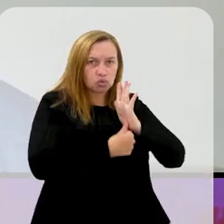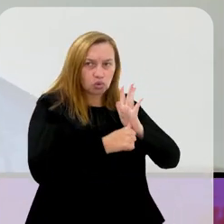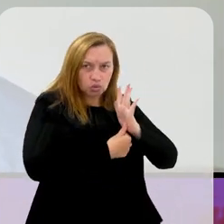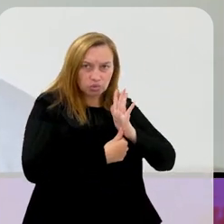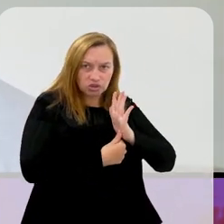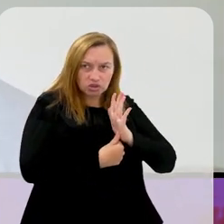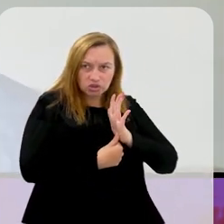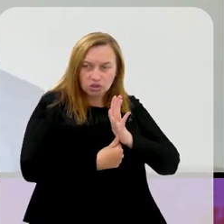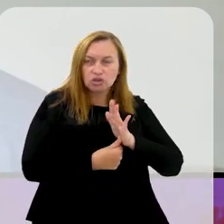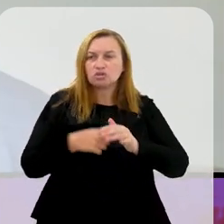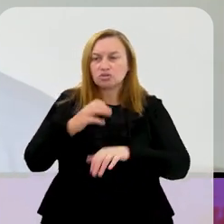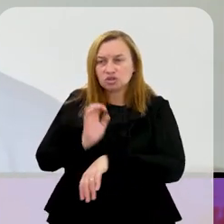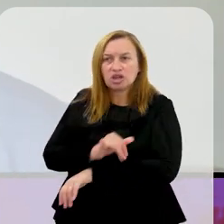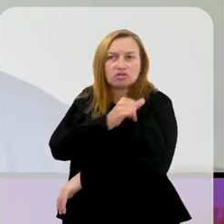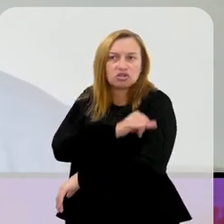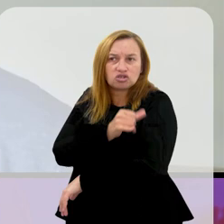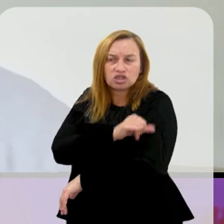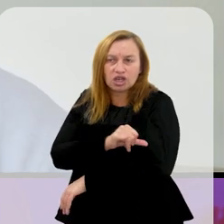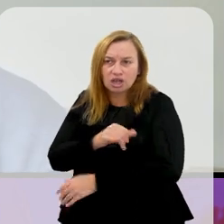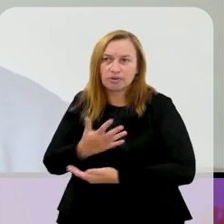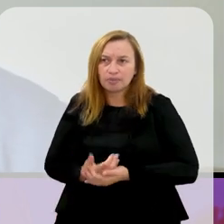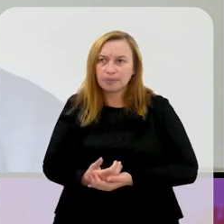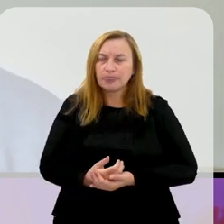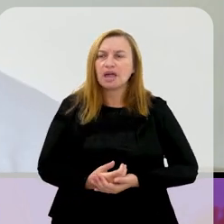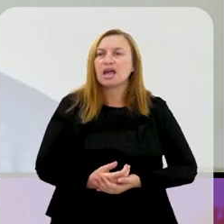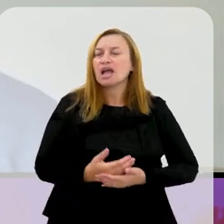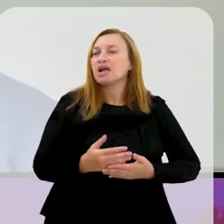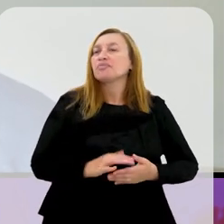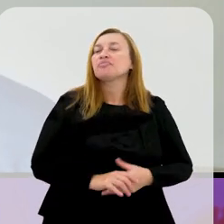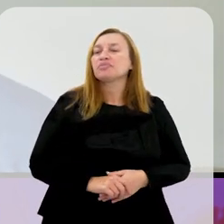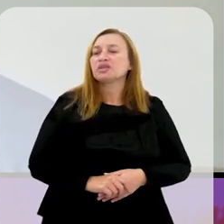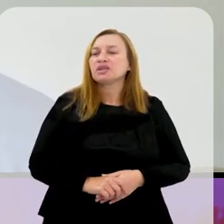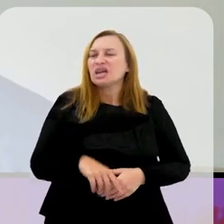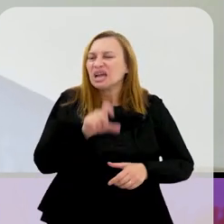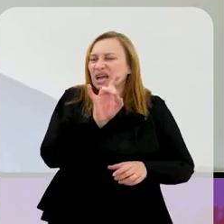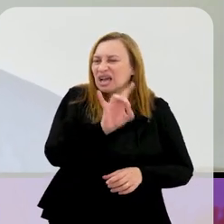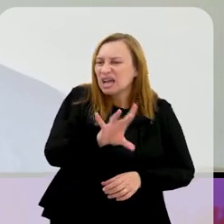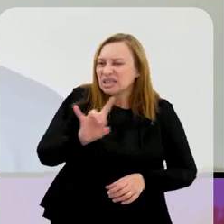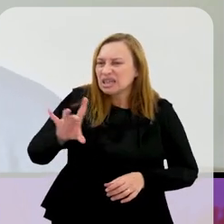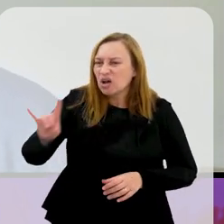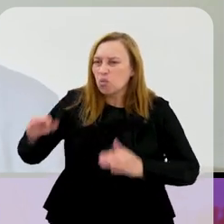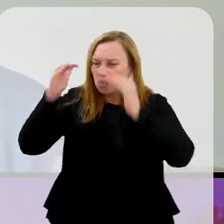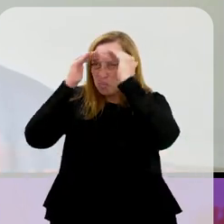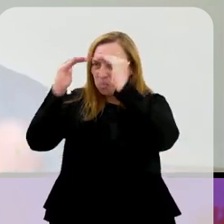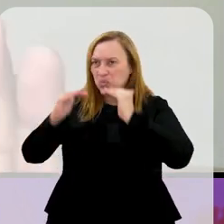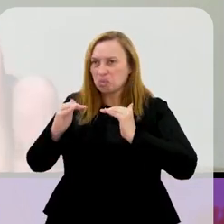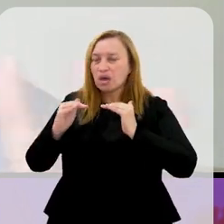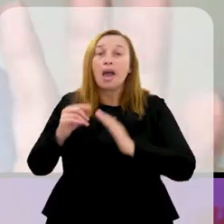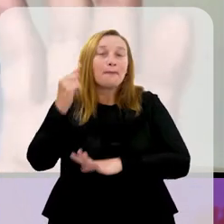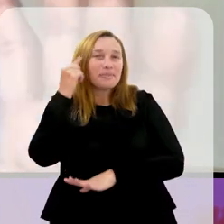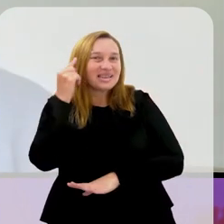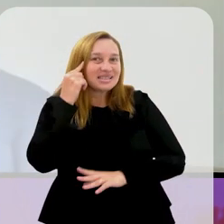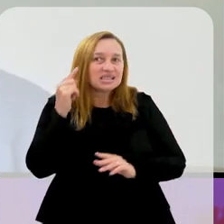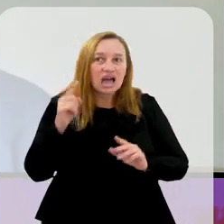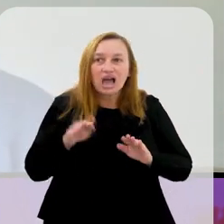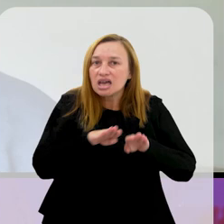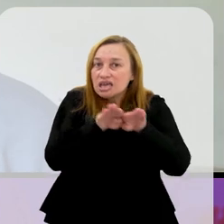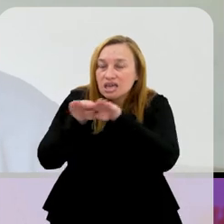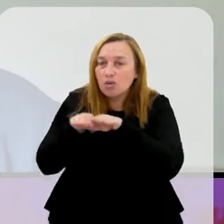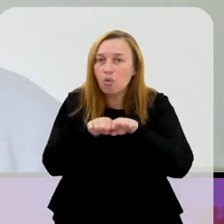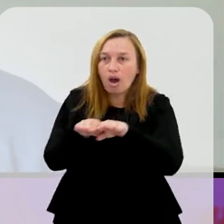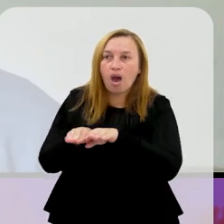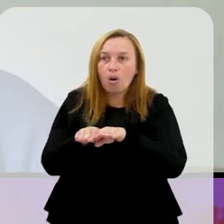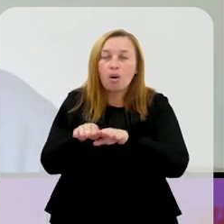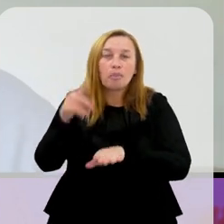futebol do Rio de Janeiro. Os clubes, os clubes, cada um puxa para um lado, cada um puxa para o seu lado. Se eles pensassem no produto de uma maneira comum,